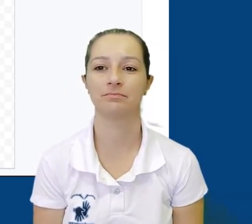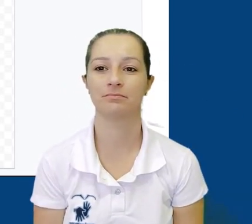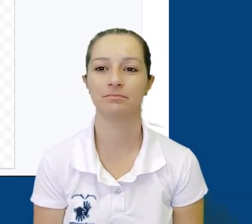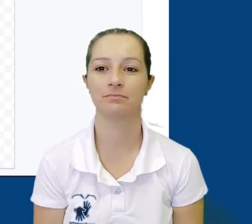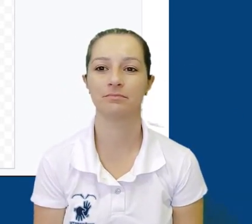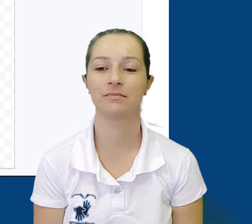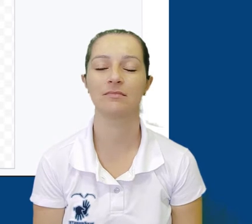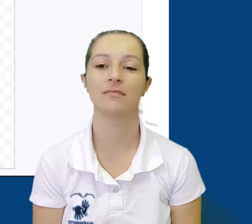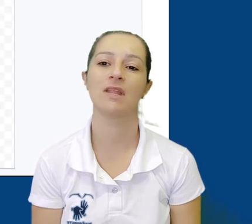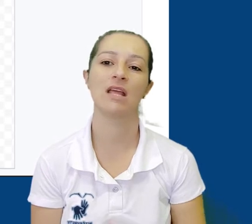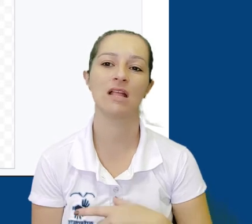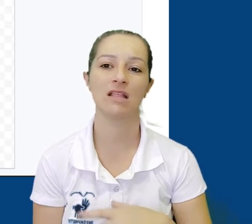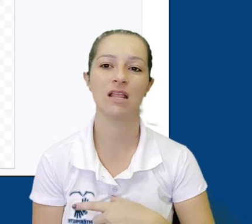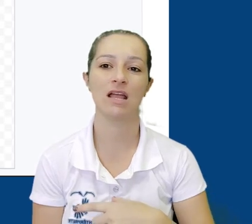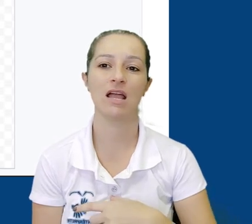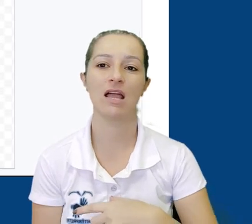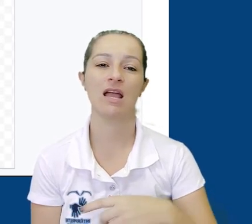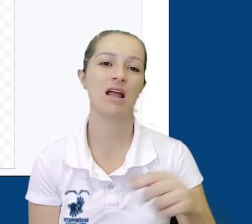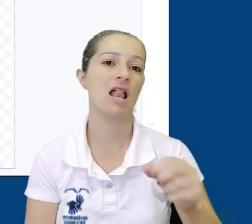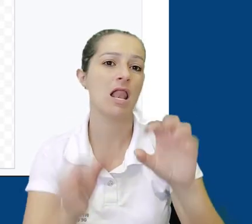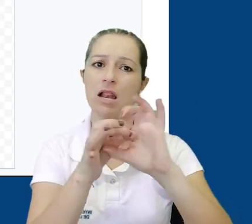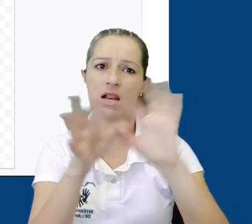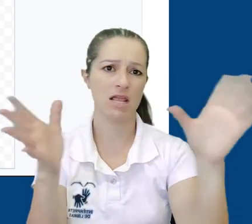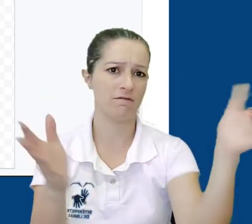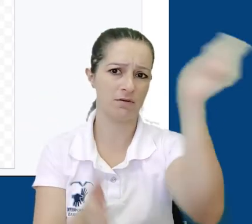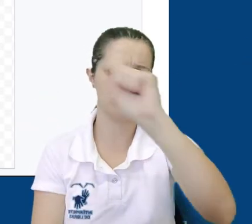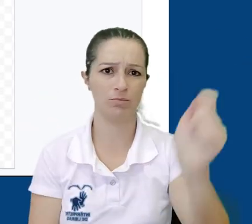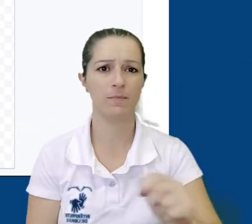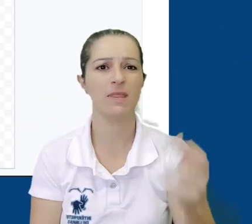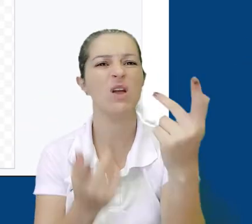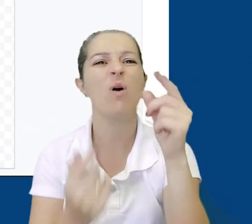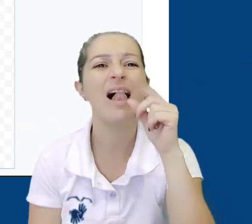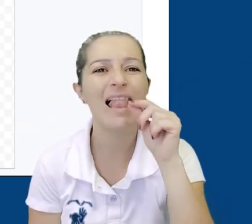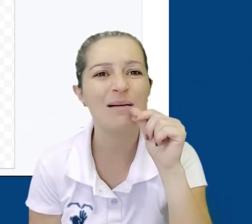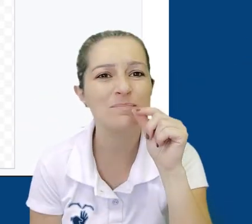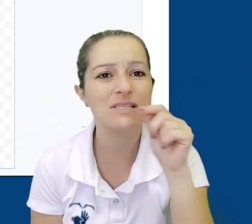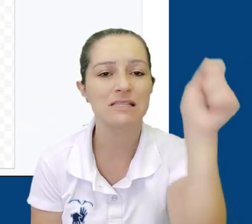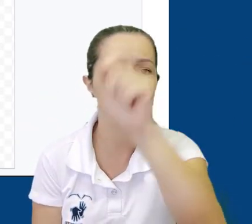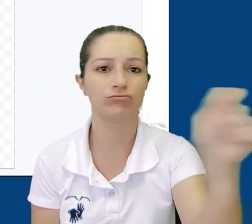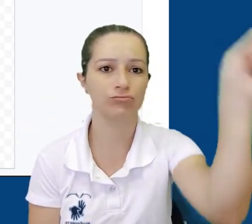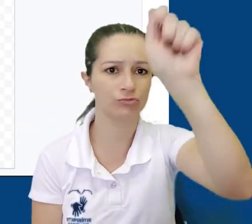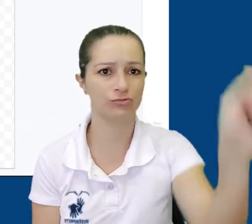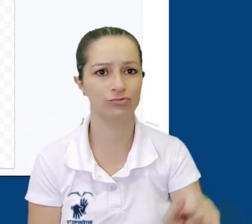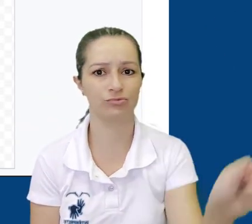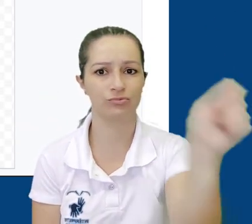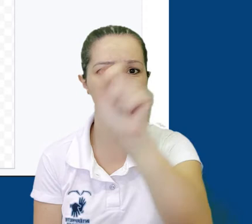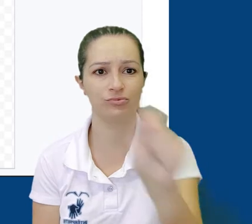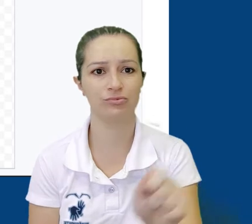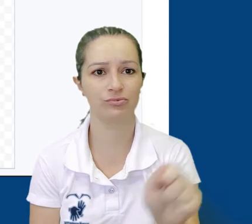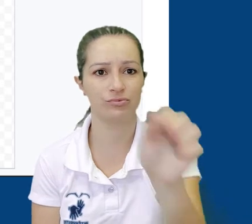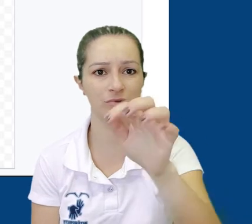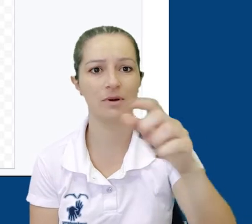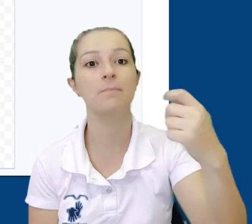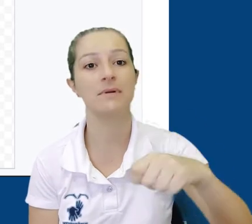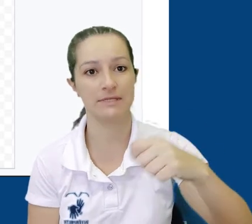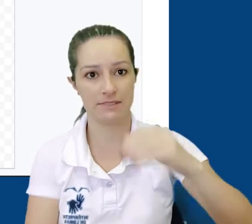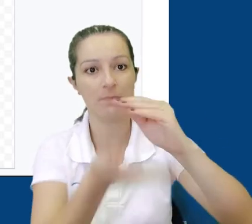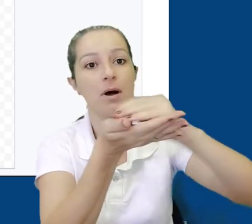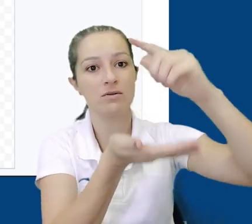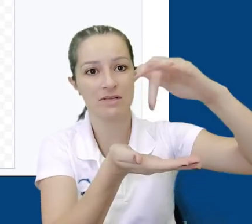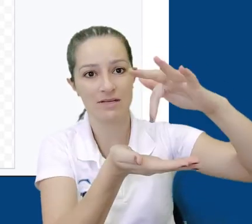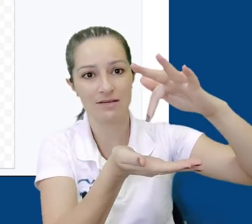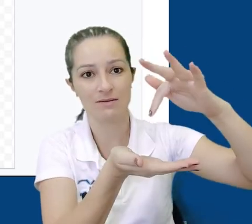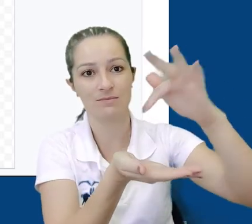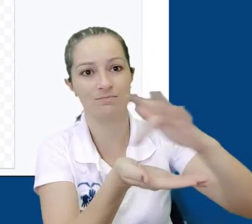o rabisco, que te permite fazer um traço livre, como um lápis. Para utilizar, mantenha o botão esquerdo do mouse pressionado enquanto arrasta.